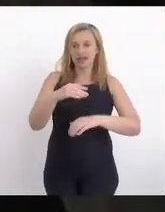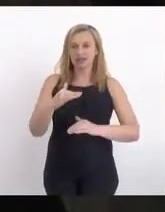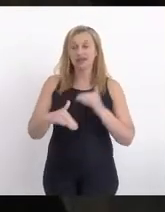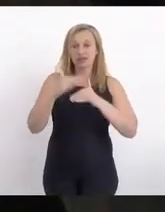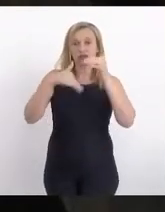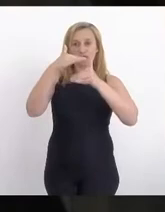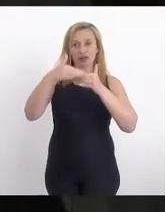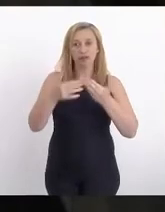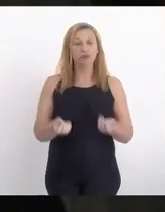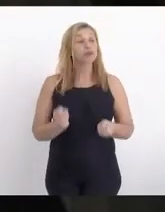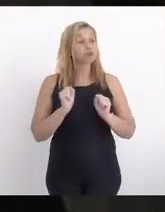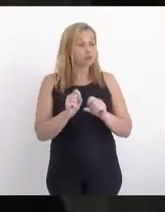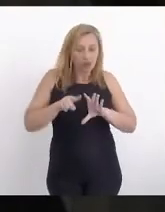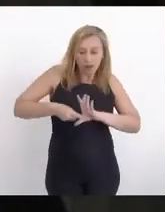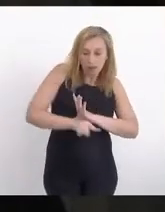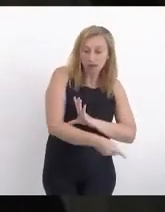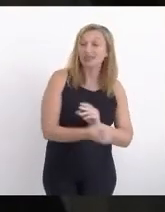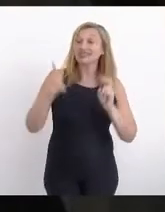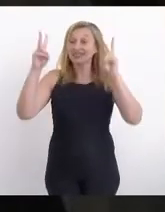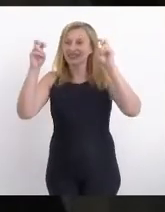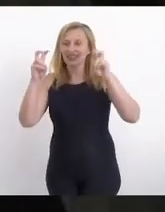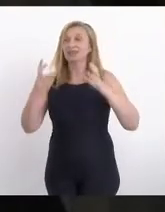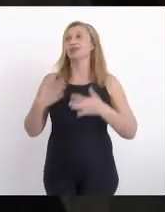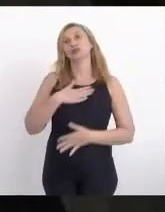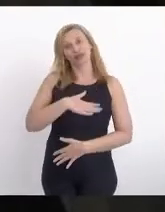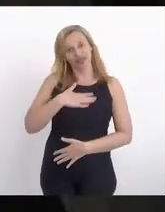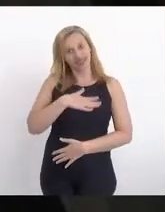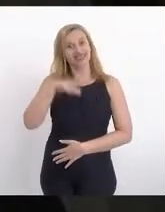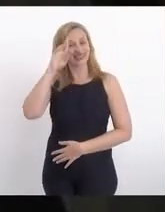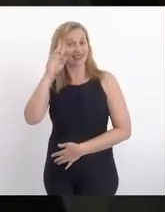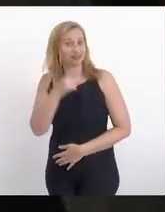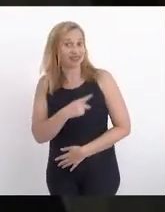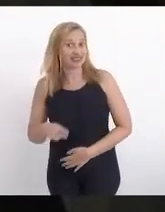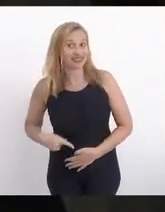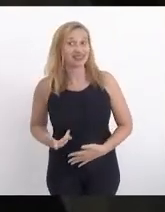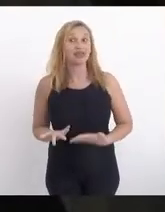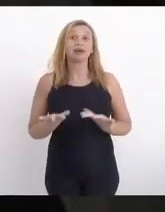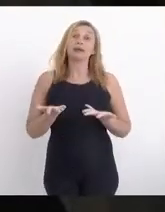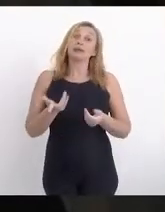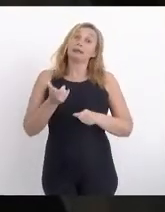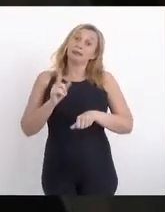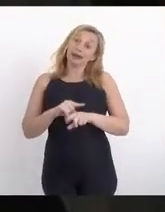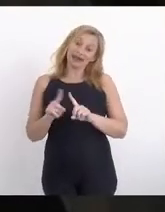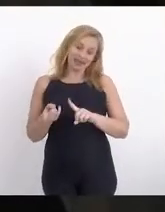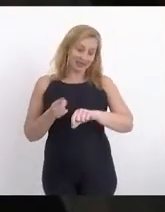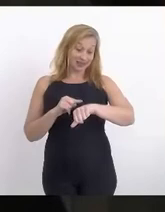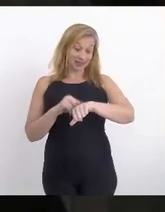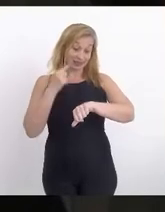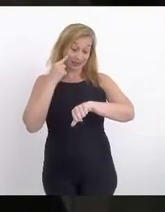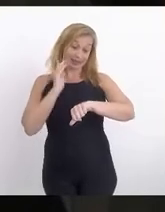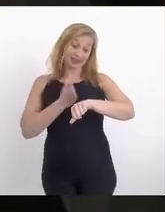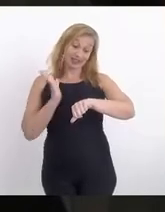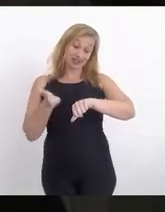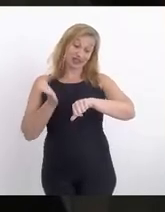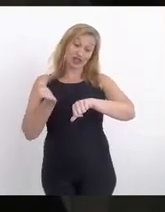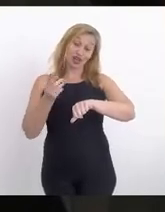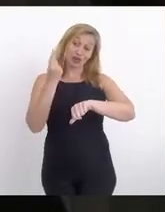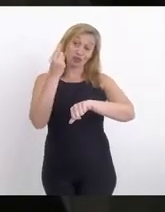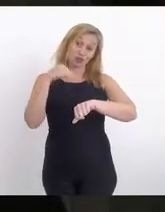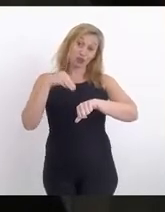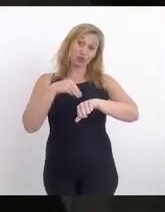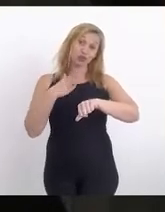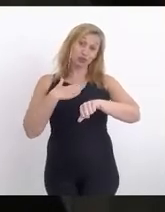Poderia me aprofundar nesse tema e até gostaria, senhora presidente, mas já passei aqui um